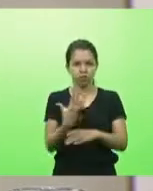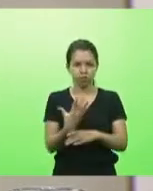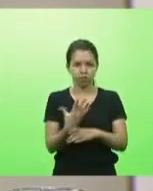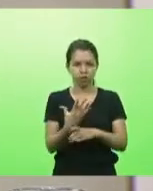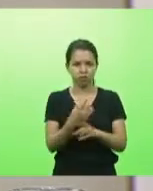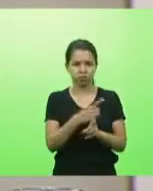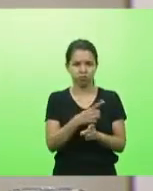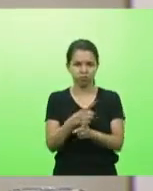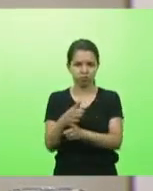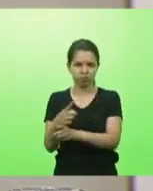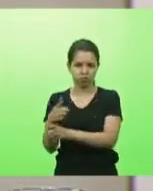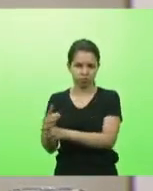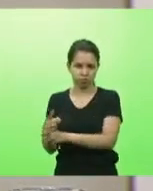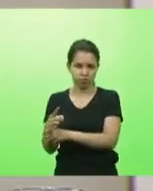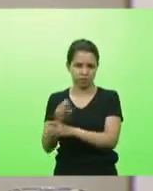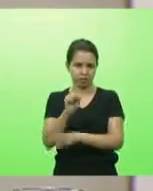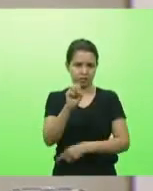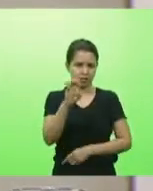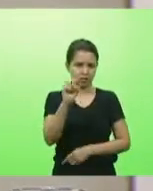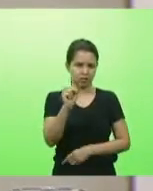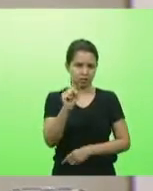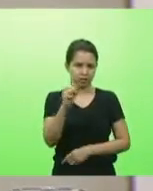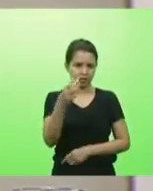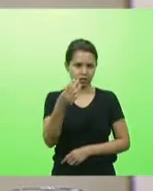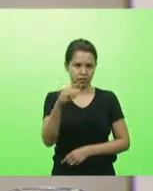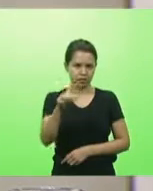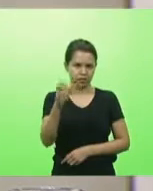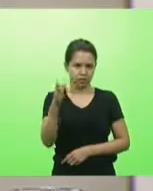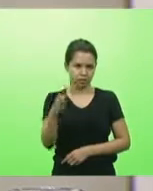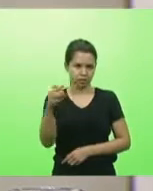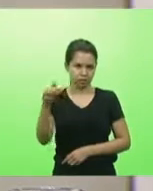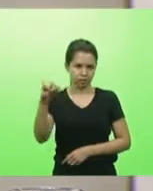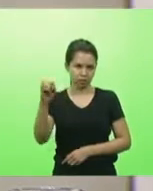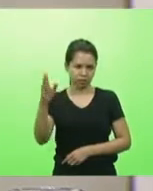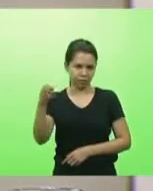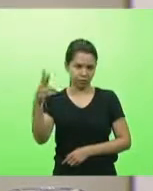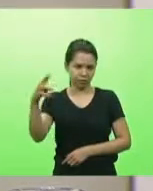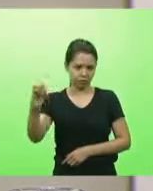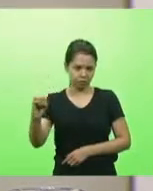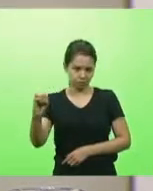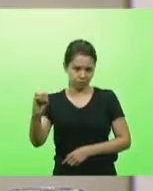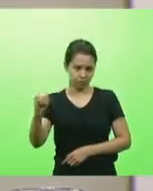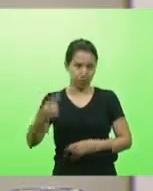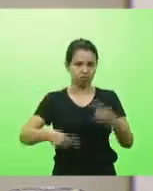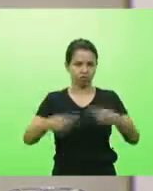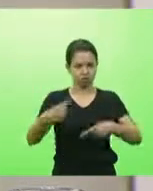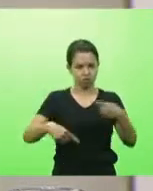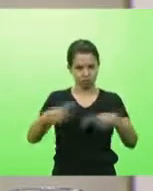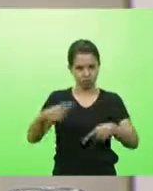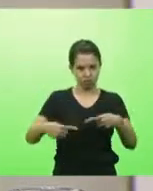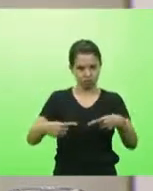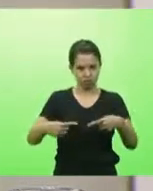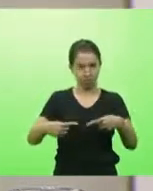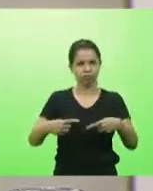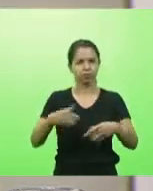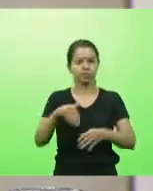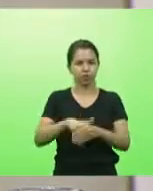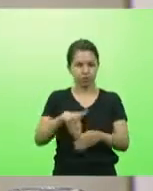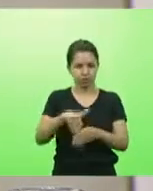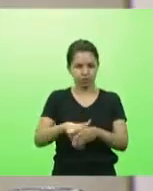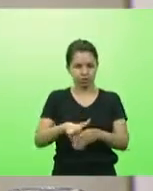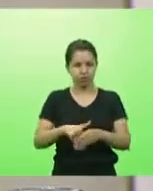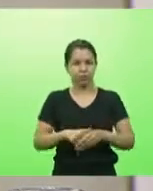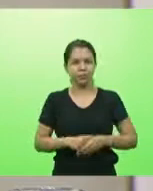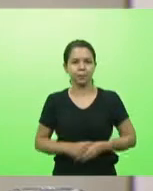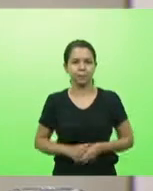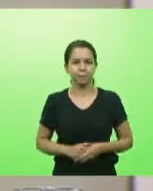37070-2020. Em discussão, não havendo quem queira discutir, em votação, deputados que aprovam, permaneçam como se encontram.